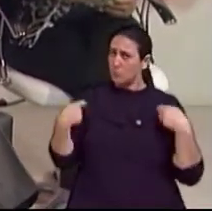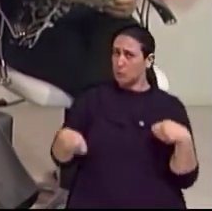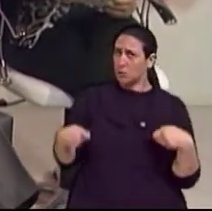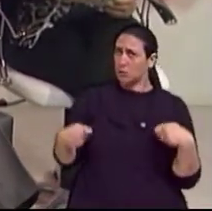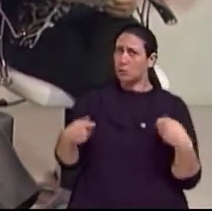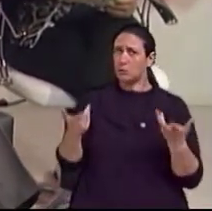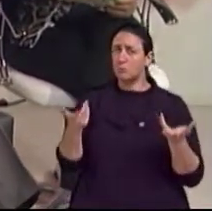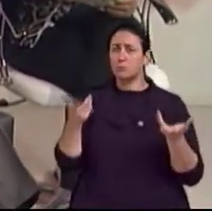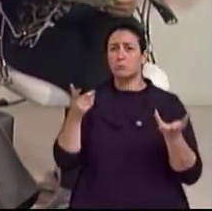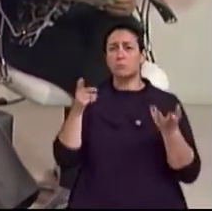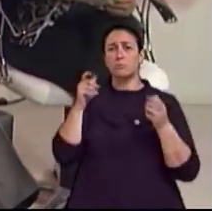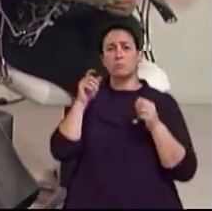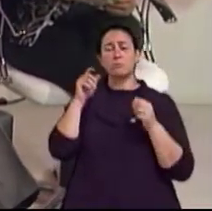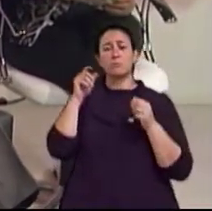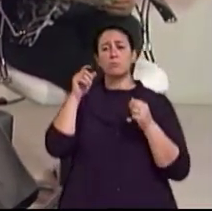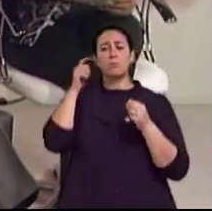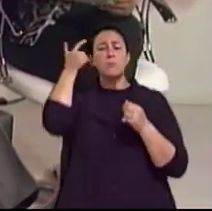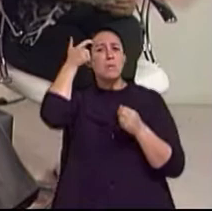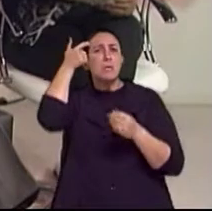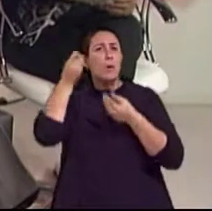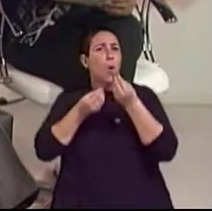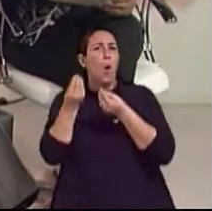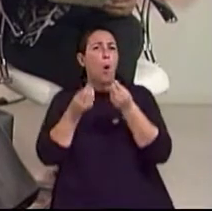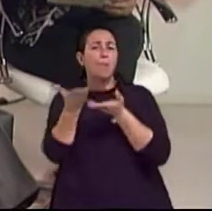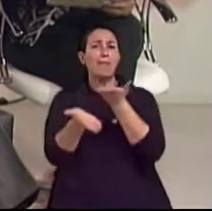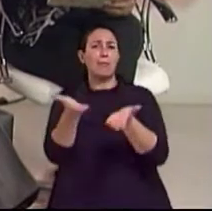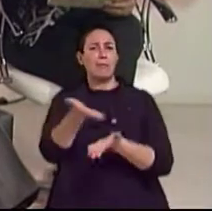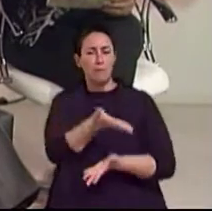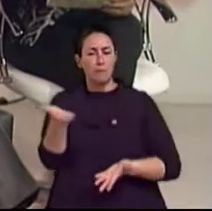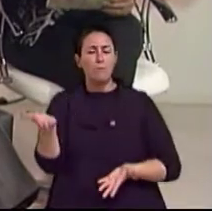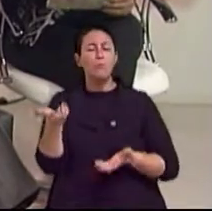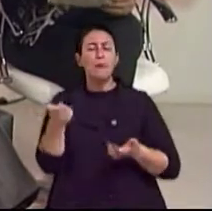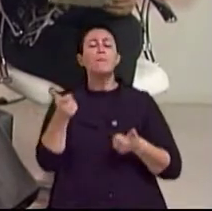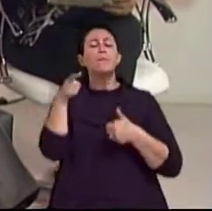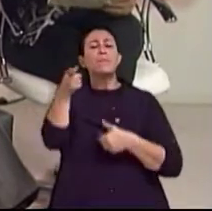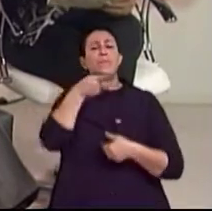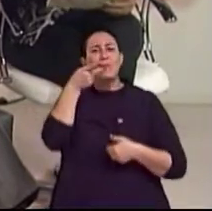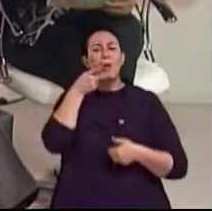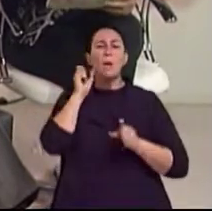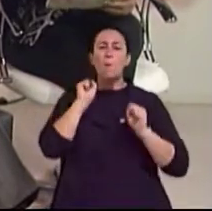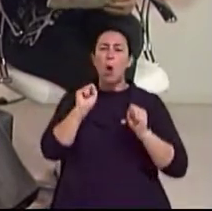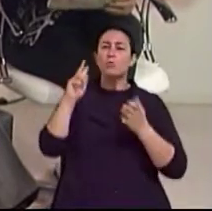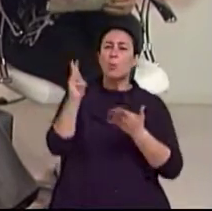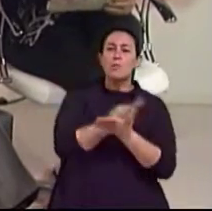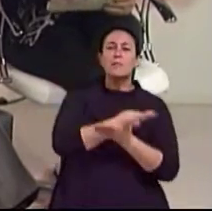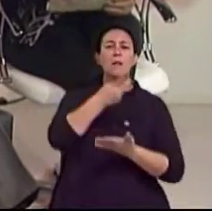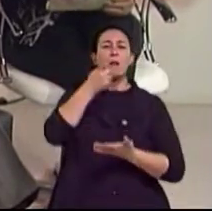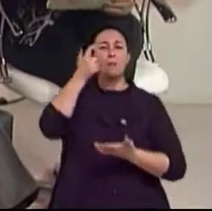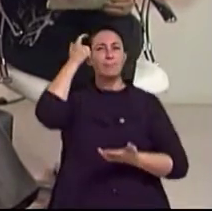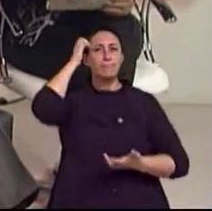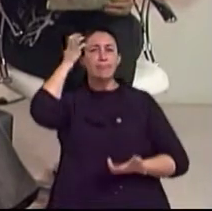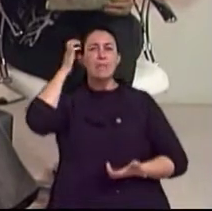diz assim, essas doenças que podem levar a uma esclerose, que pode levar